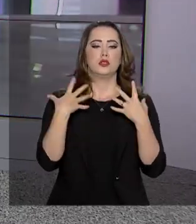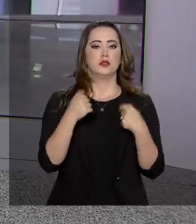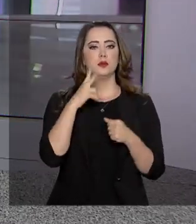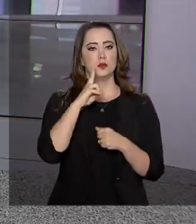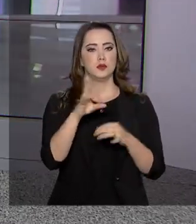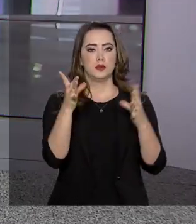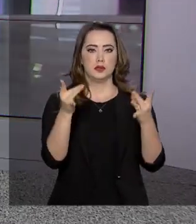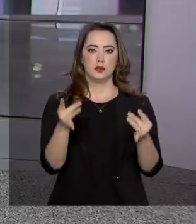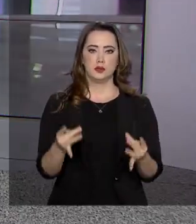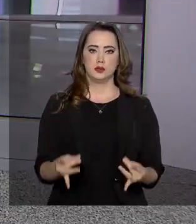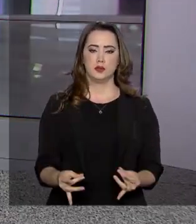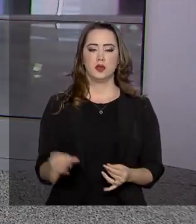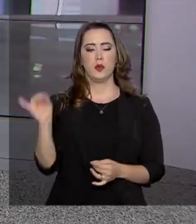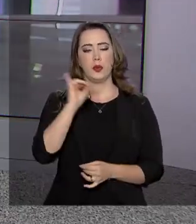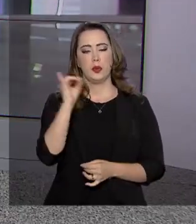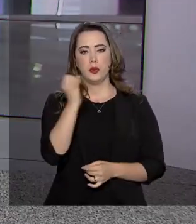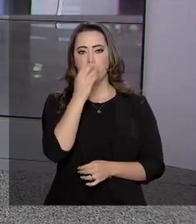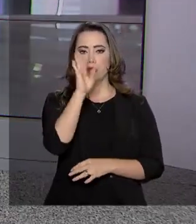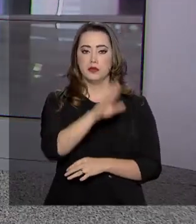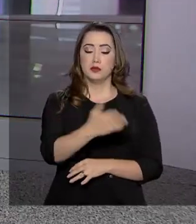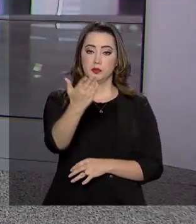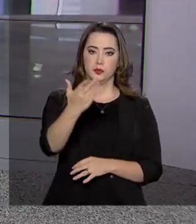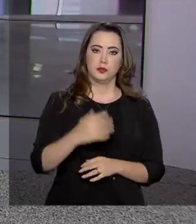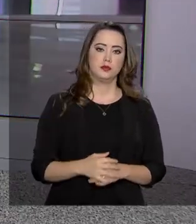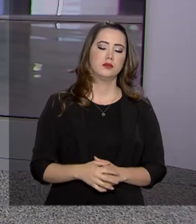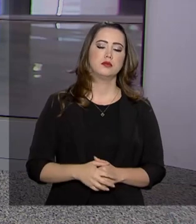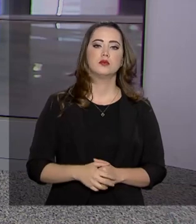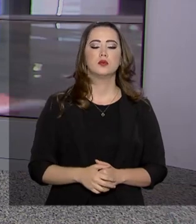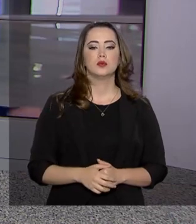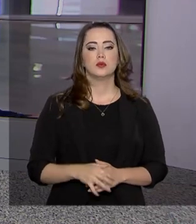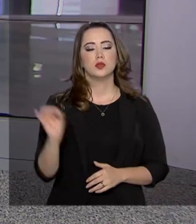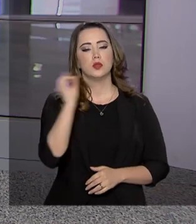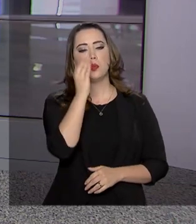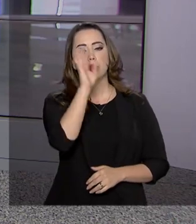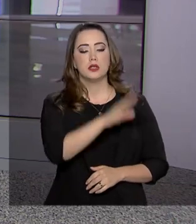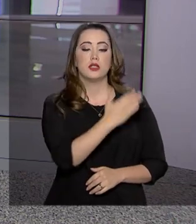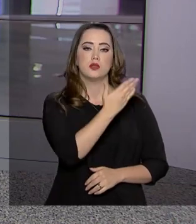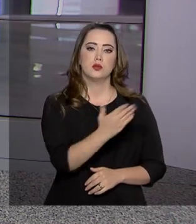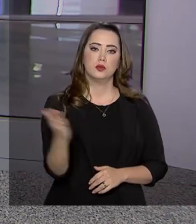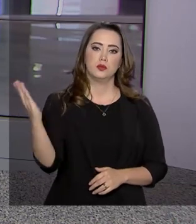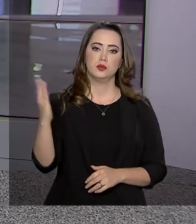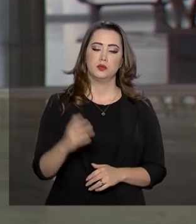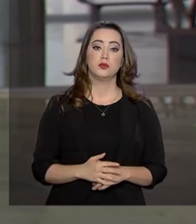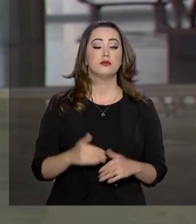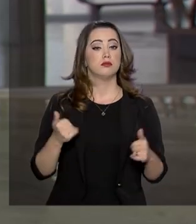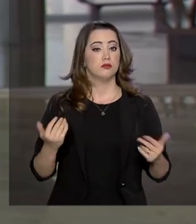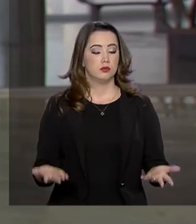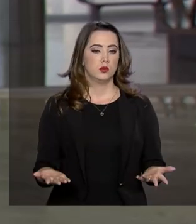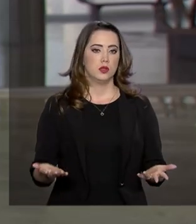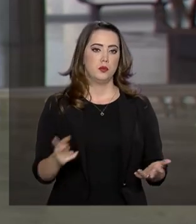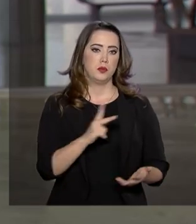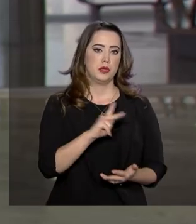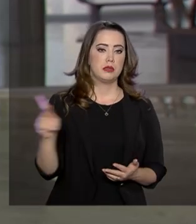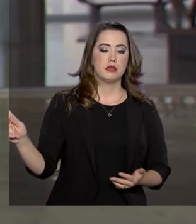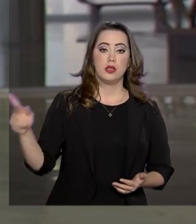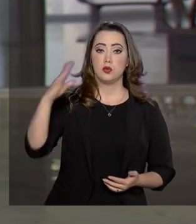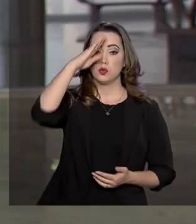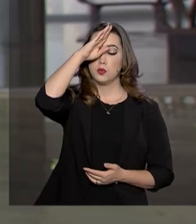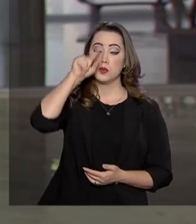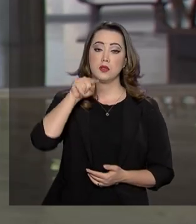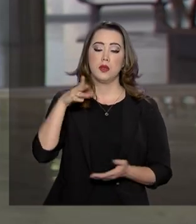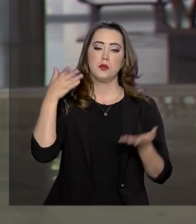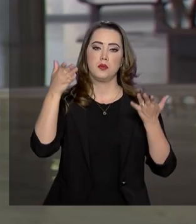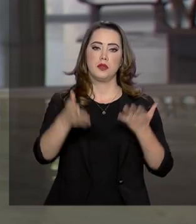Márcia Fernandes. Oi Márcia, boa tarde para você. Boa tarde Roberto, boa tarde a todos. Pois é, o presidente Jair Bolsonaro